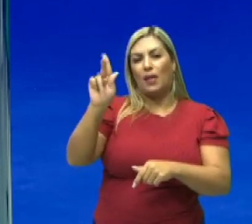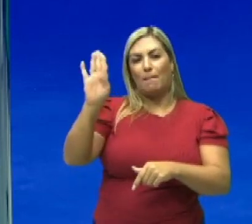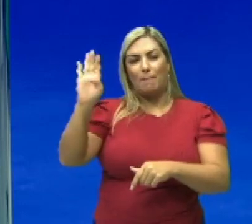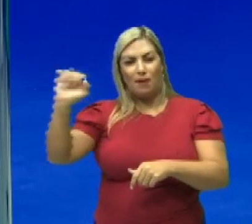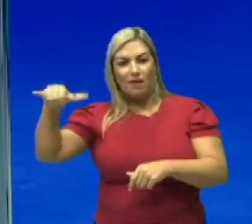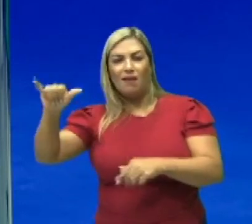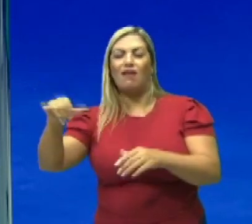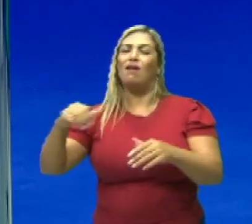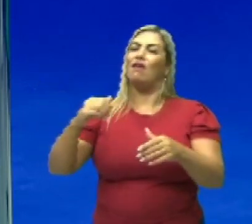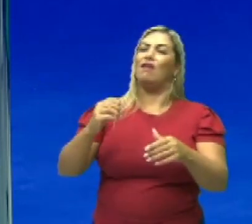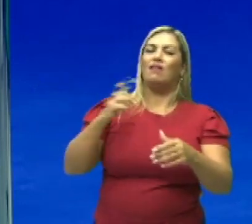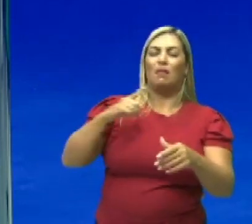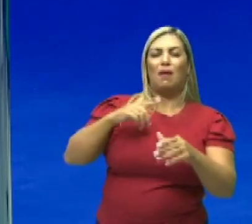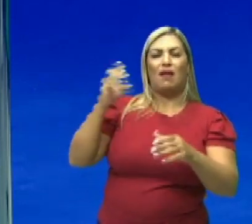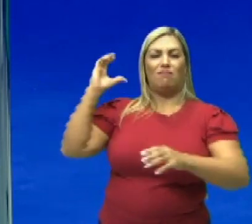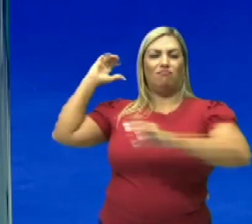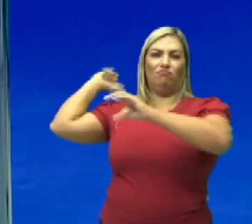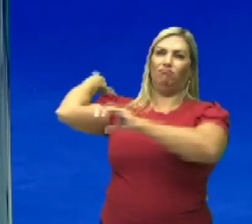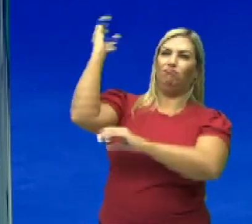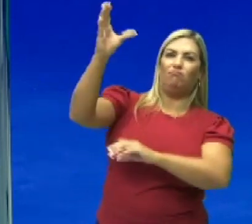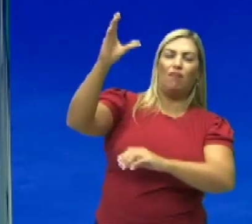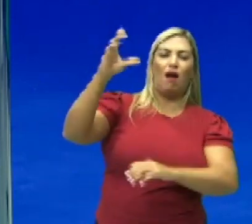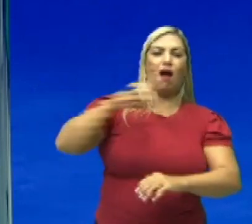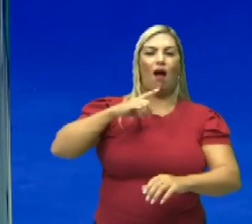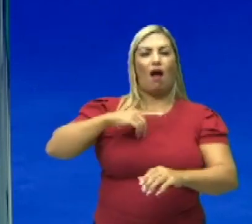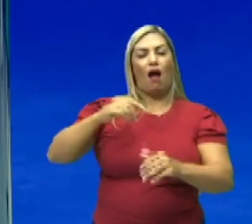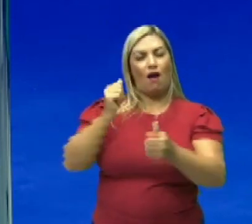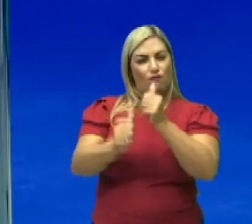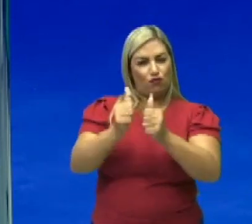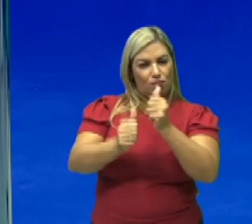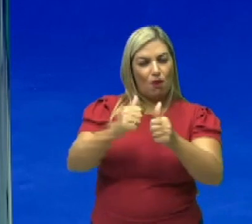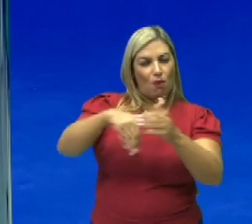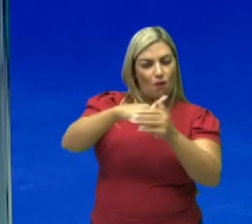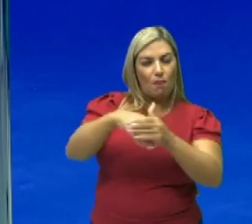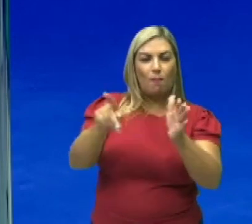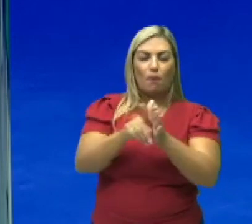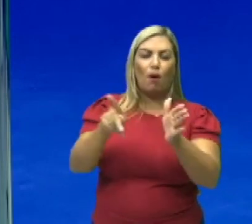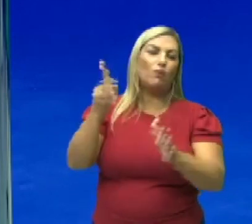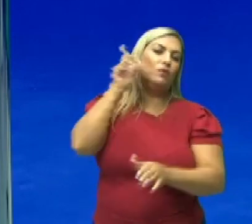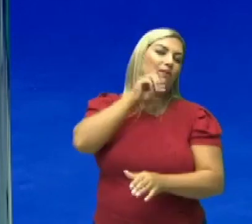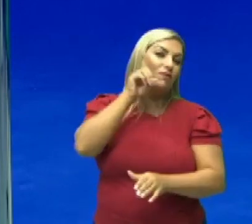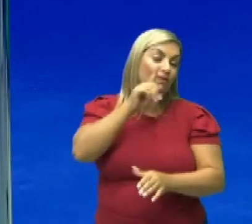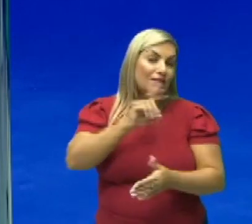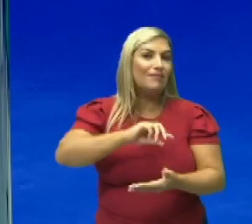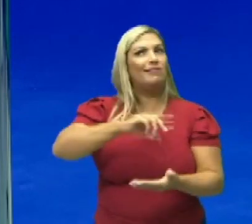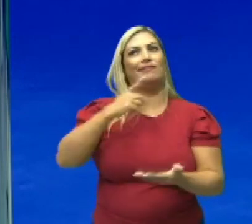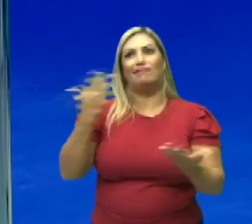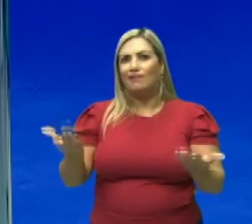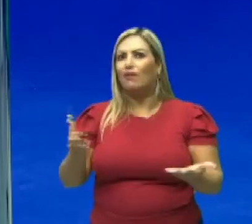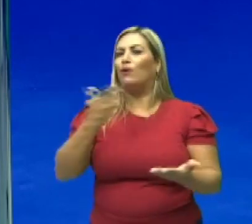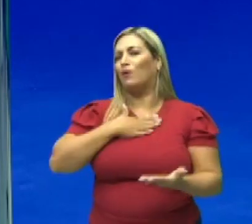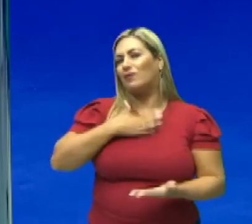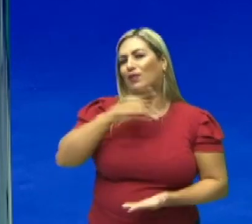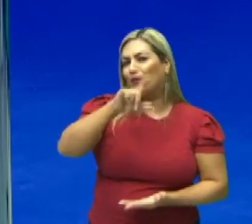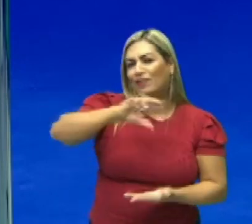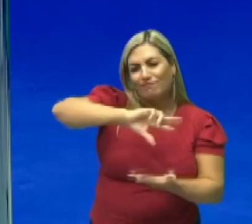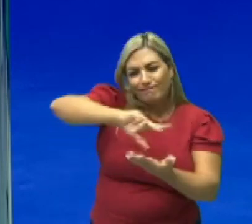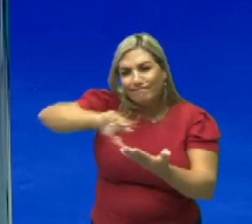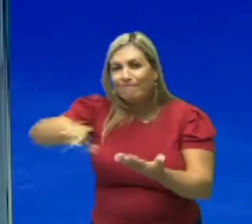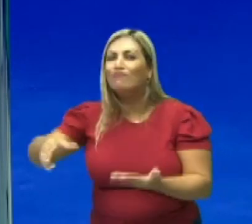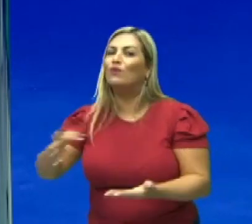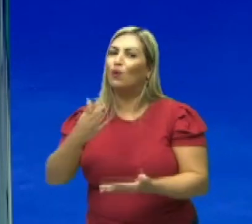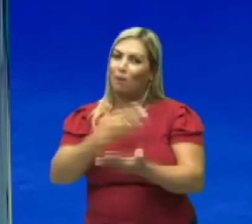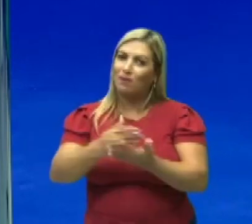americano, são várias modalidades. Eu poderia citar uma infinidade aqui, e eu gostaria que vocês buscassem